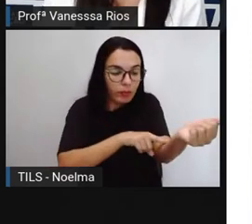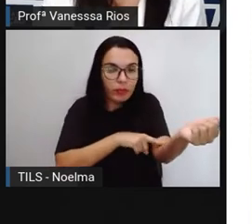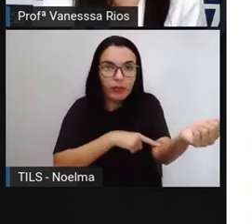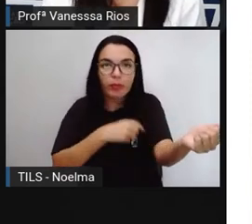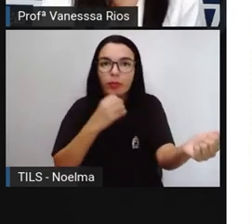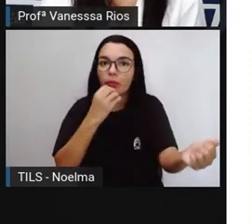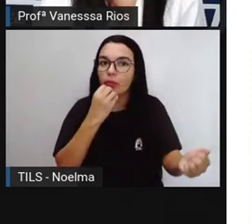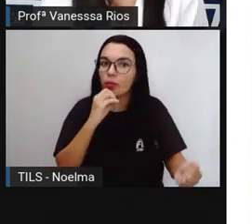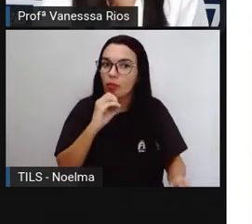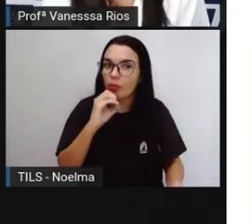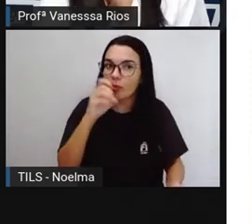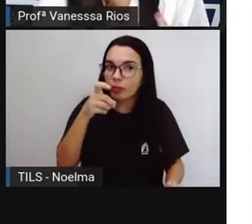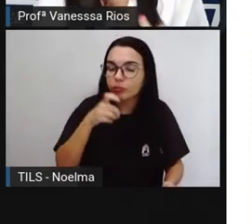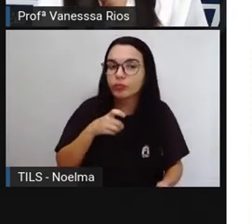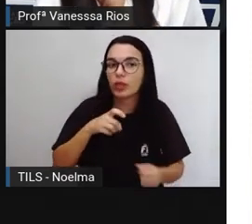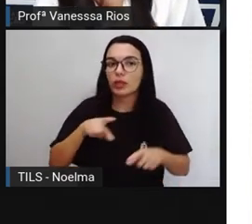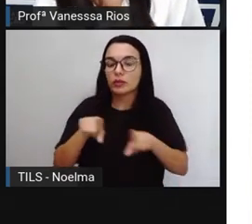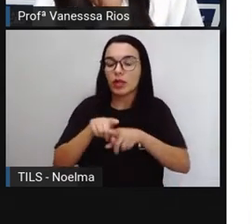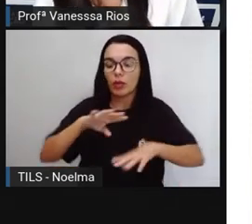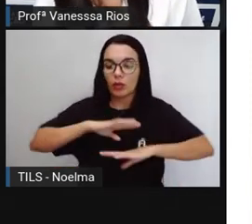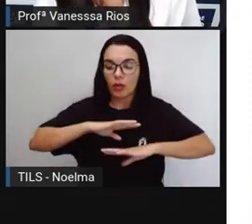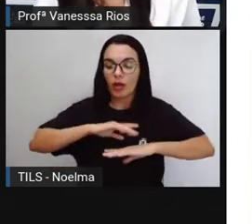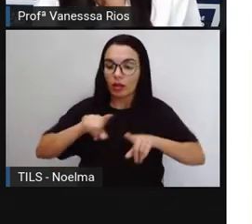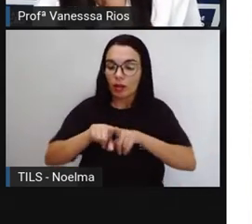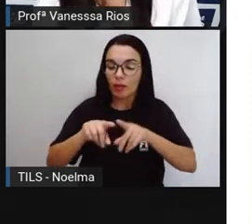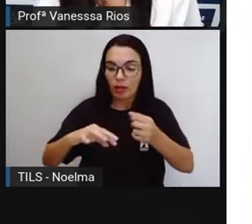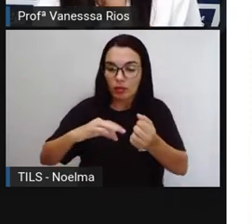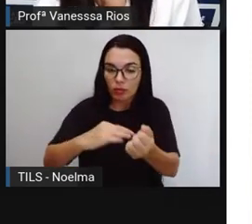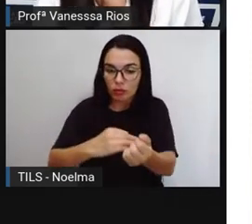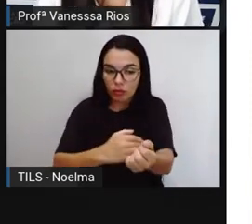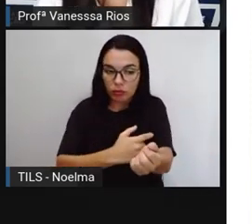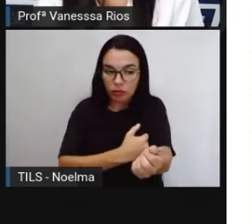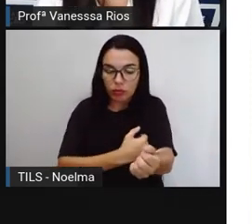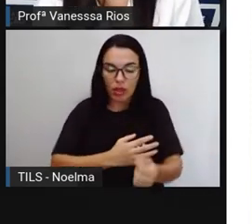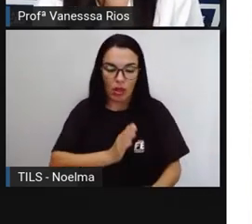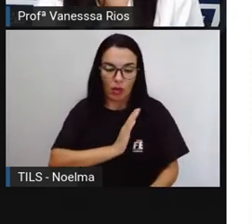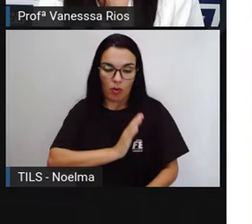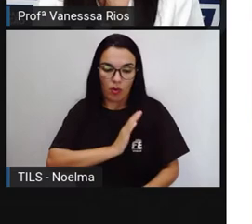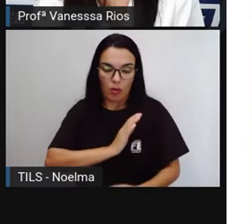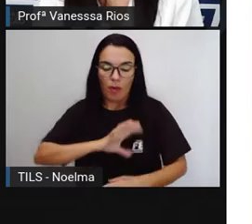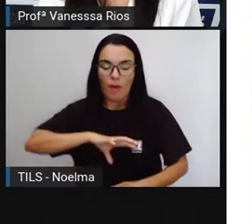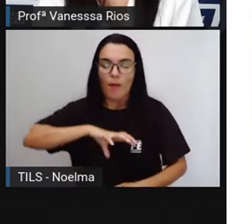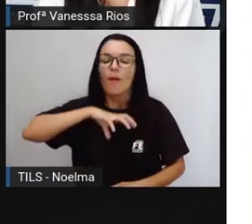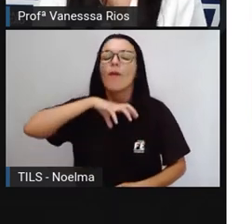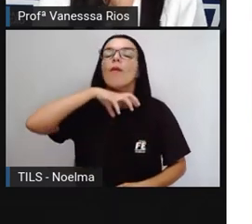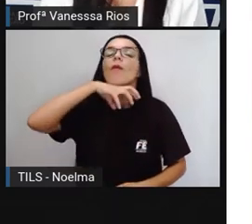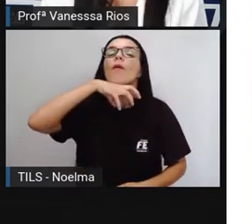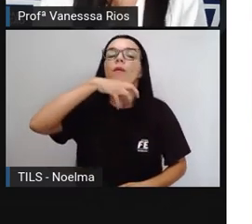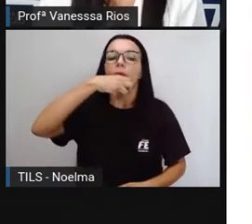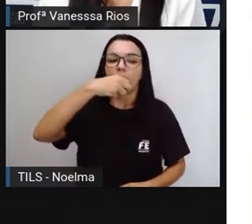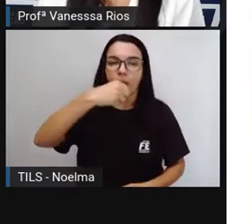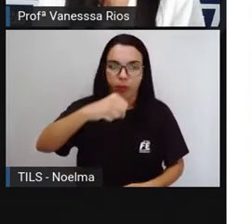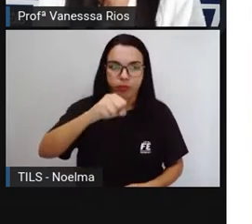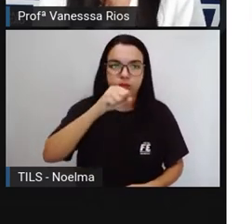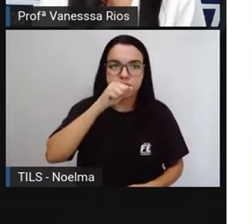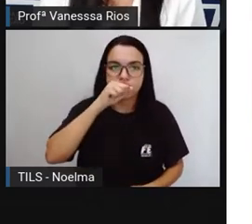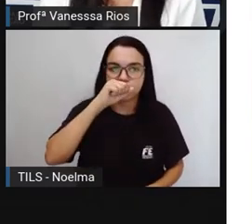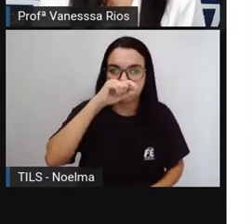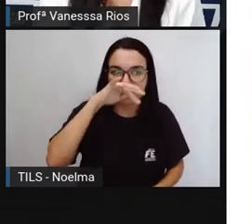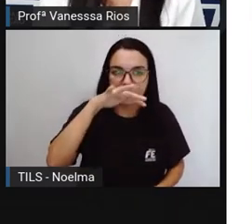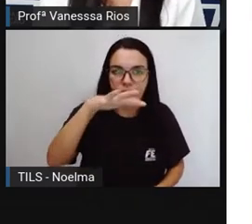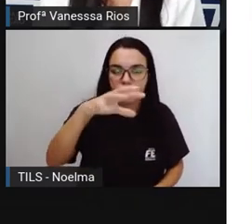todo o corpo e também trazer de volta para o pulmão o gás carbônico. Então a gente percebe a